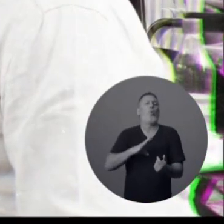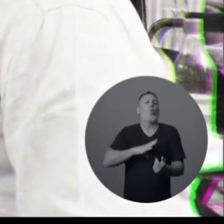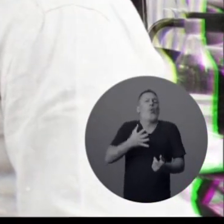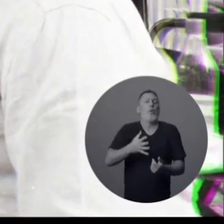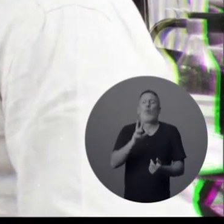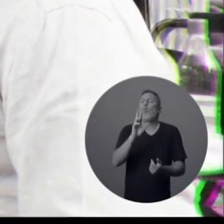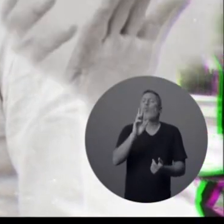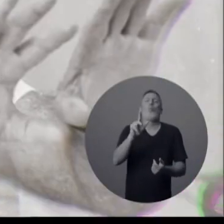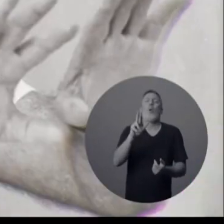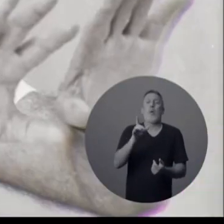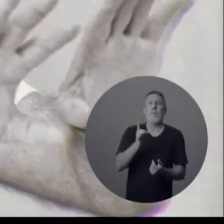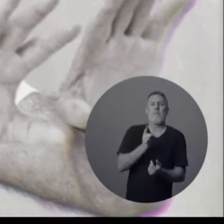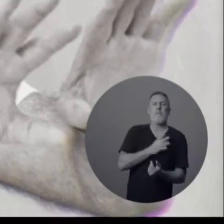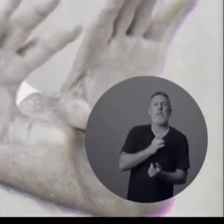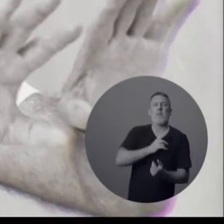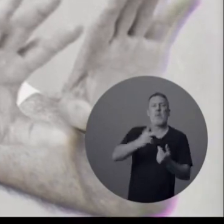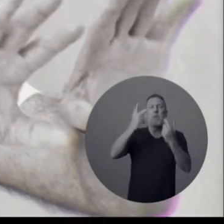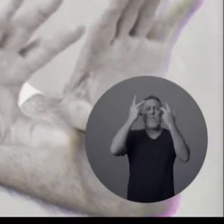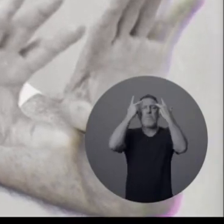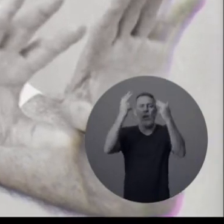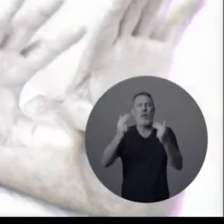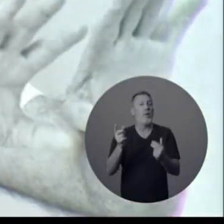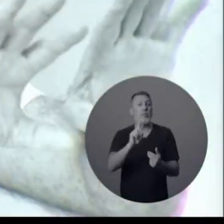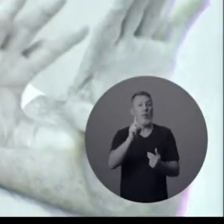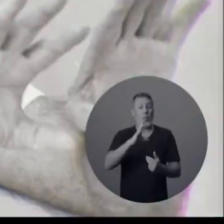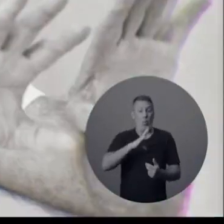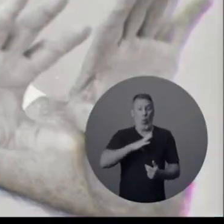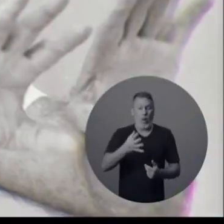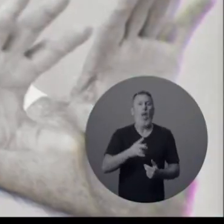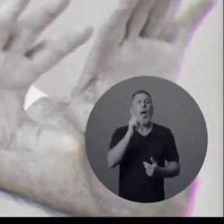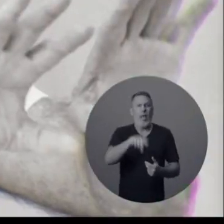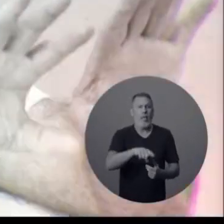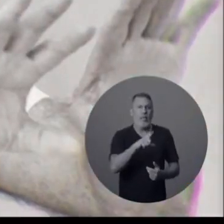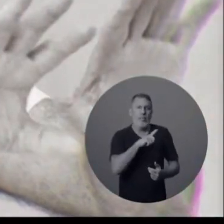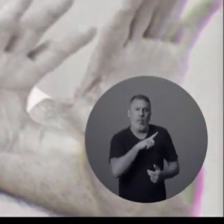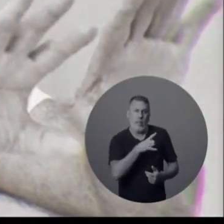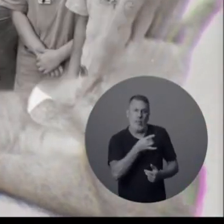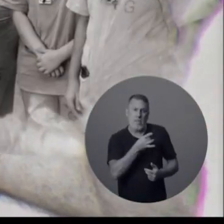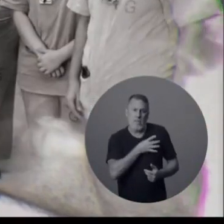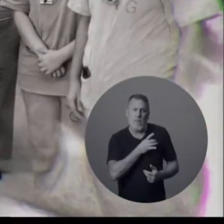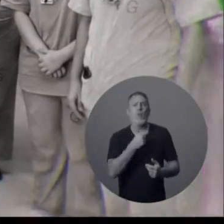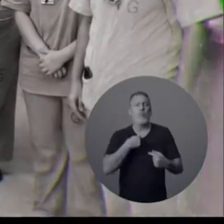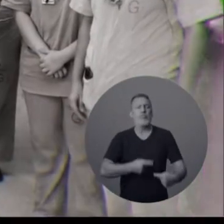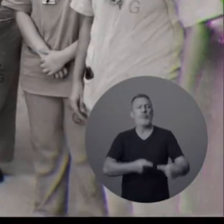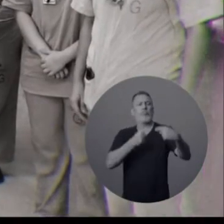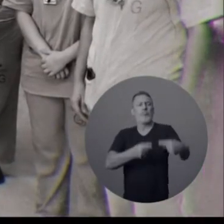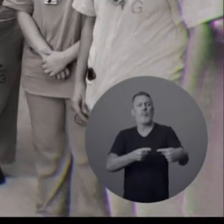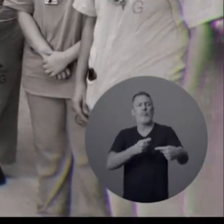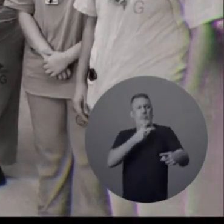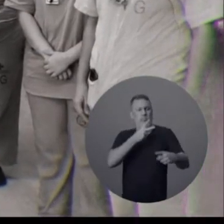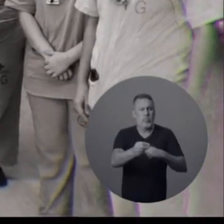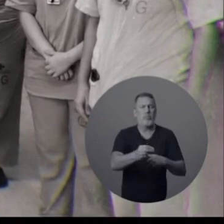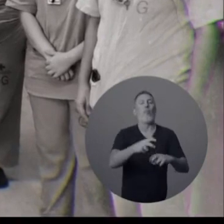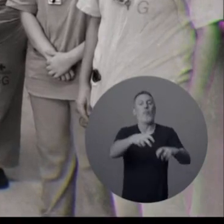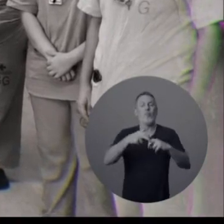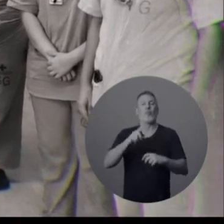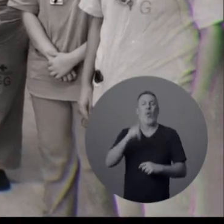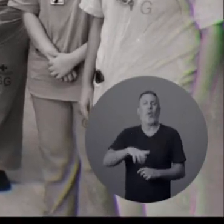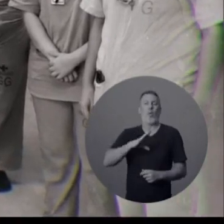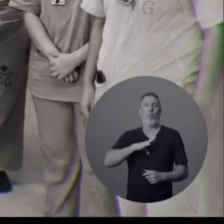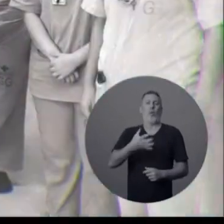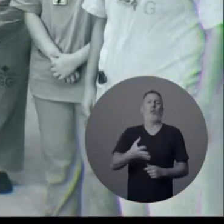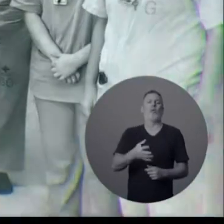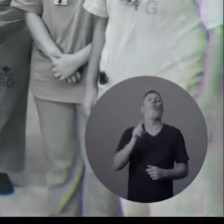Coragem não é ausência de medo. Coragem é você ter capacidade de enfrentar os seus medos. E é por isso que a gente teve muita